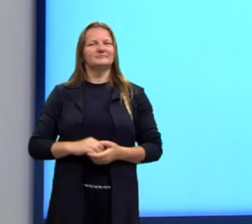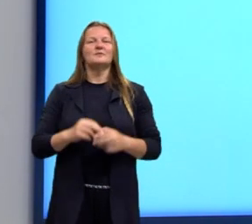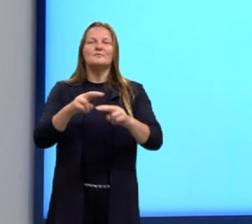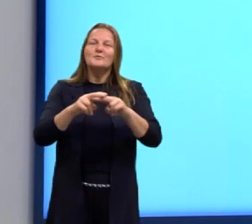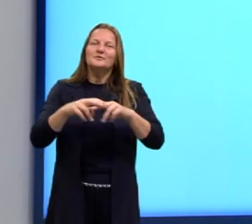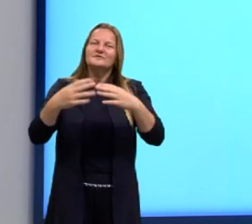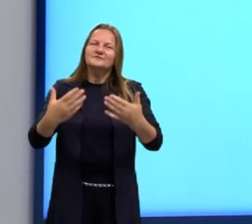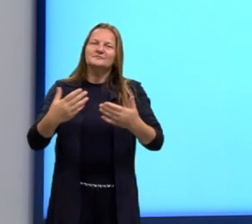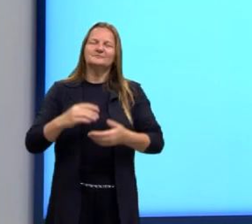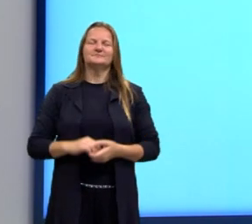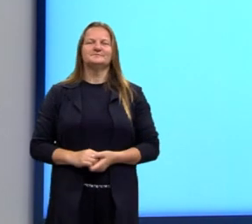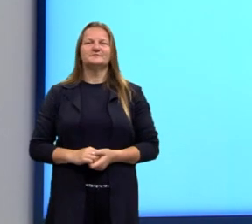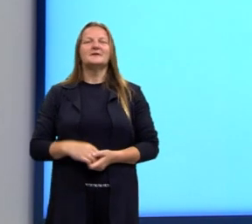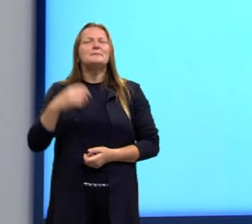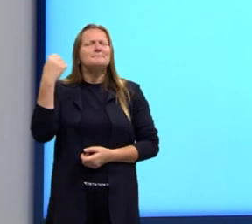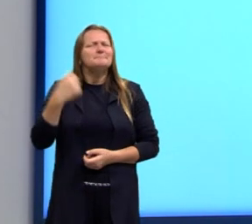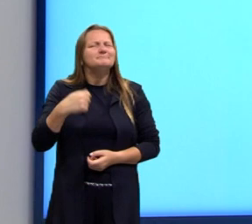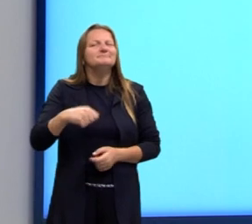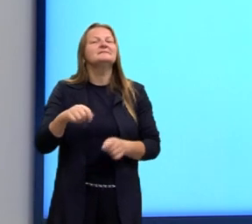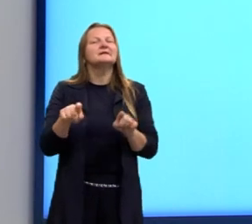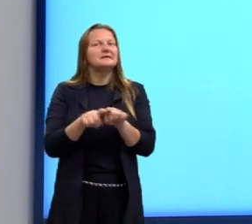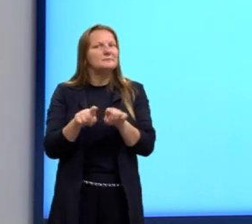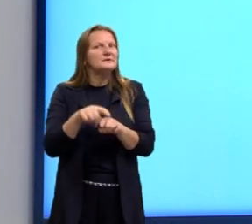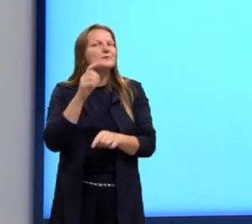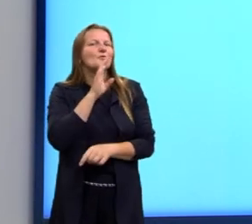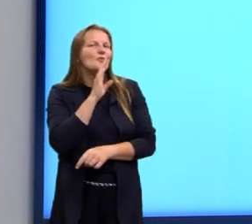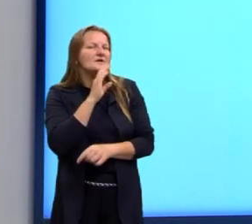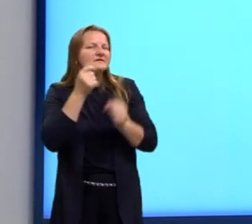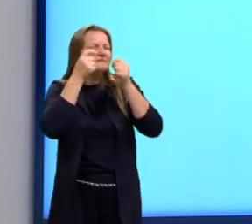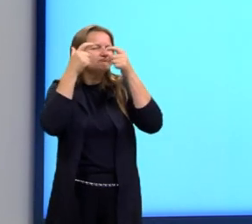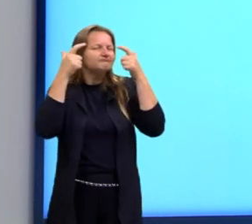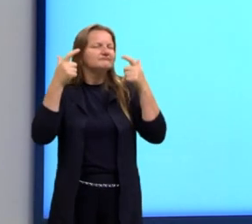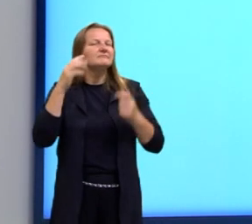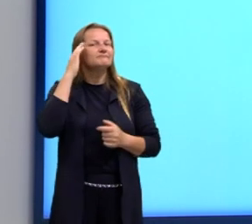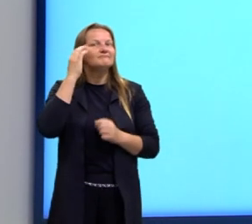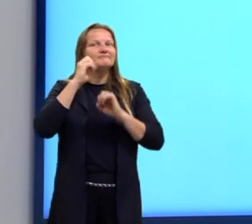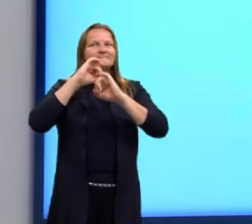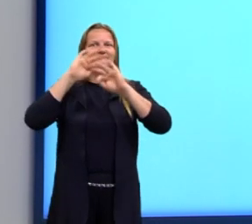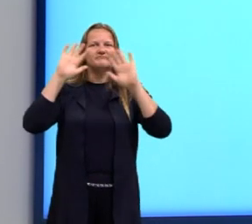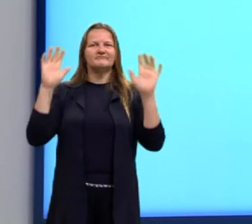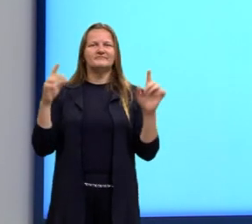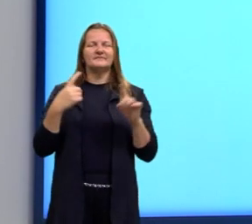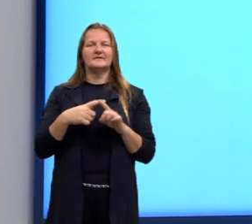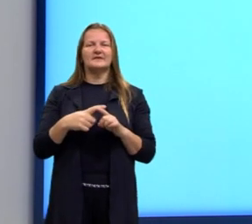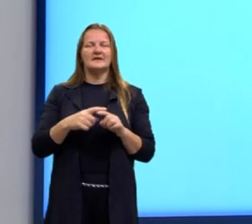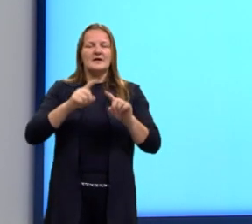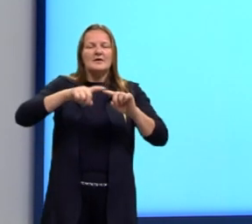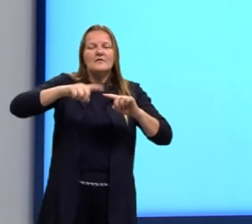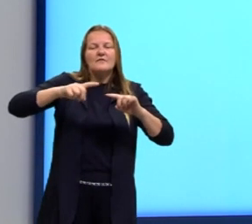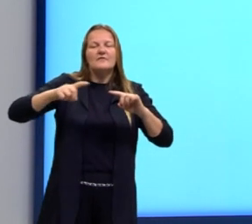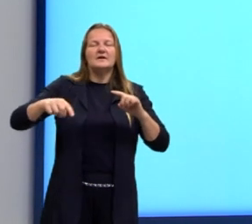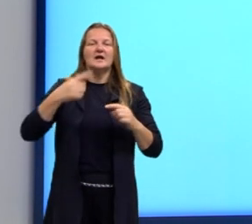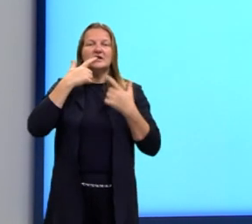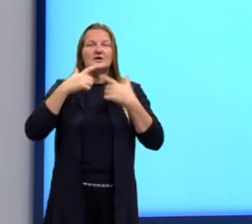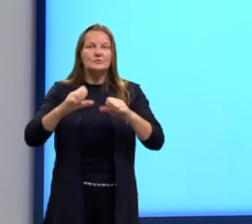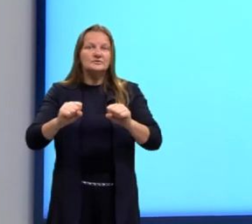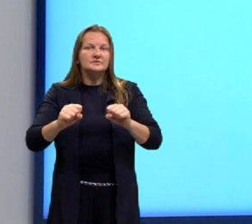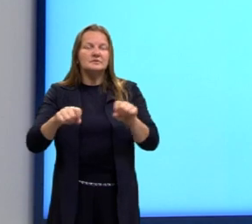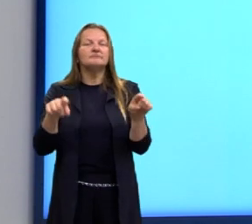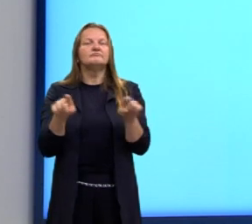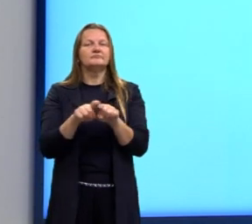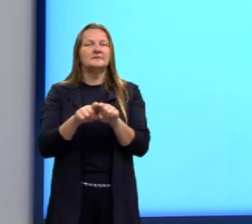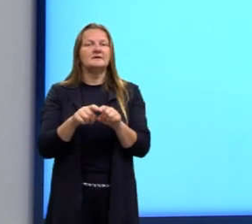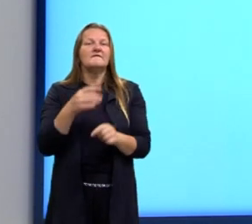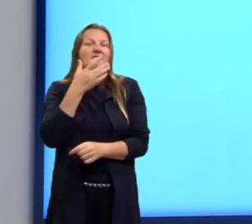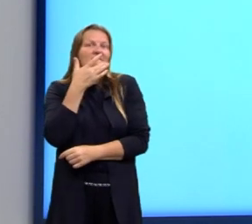É necessário que você também compreenda que essa variedade linguística pode trazer